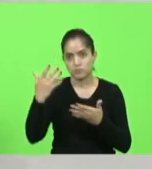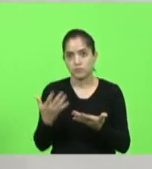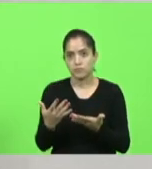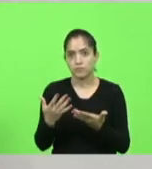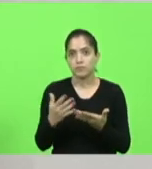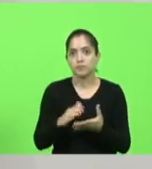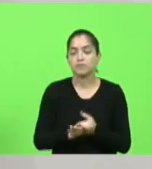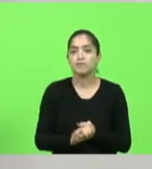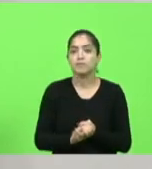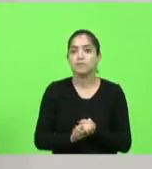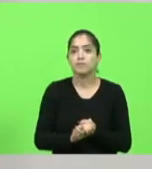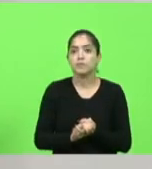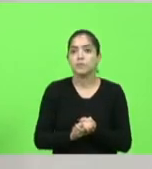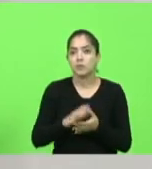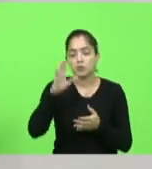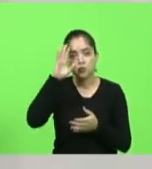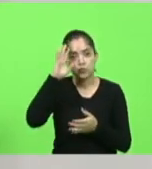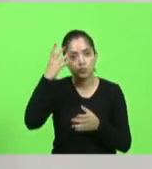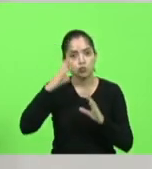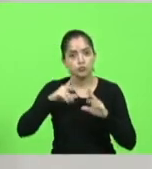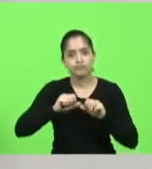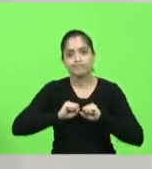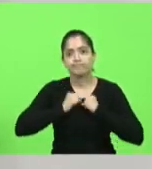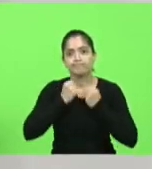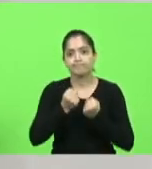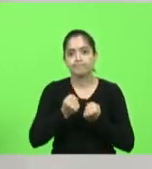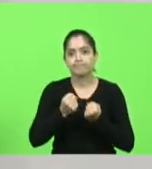faremos para resolver o problema.